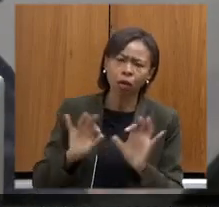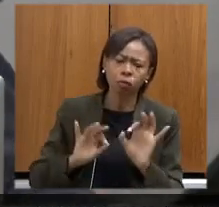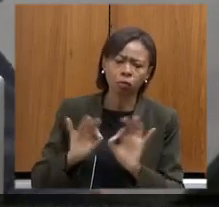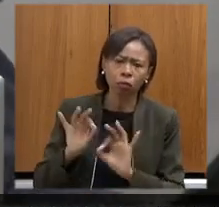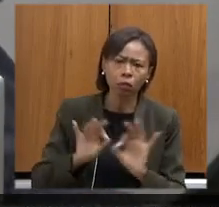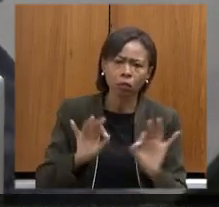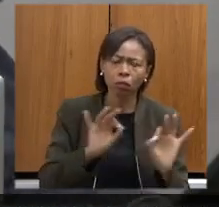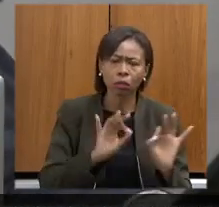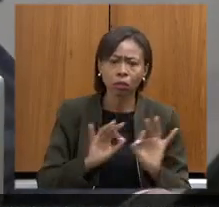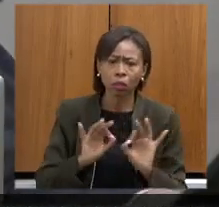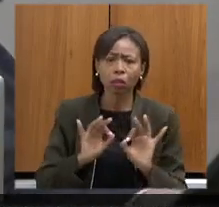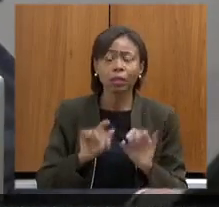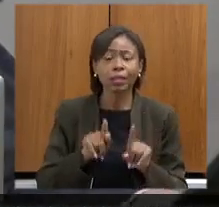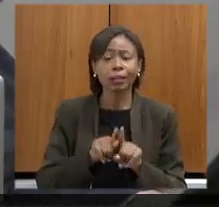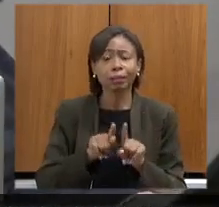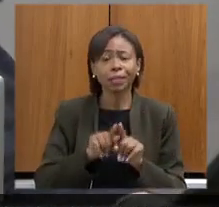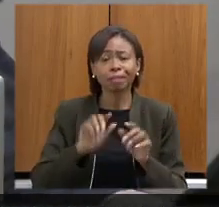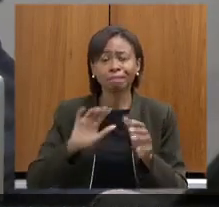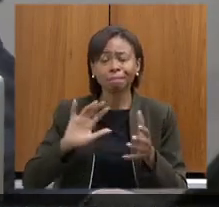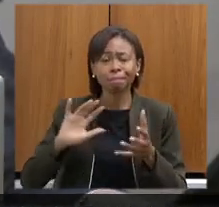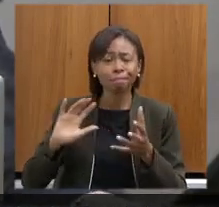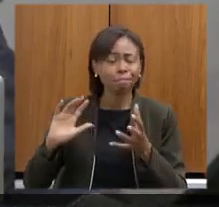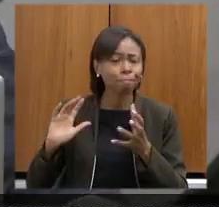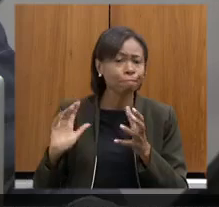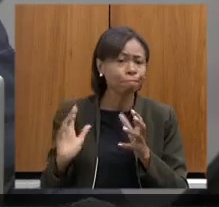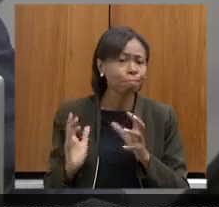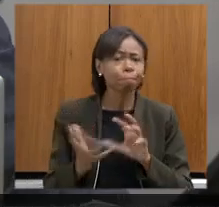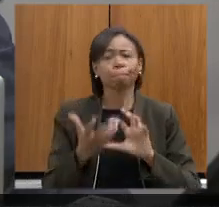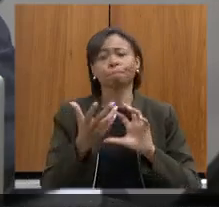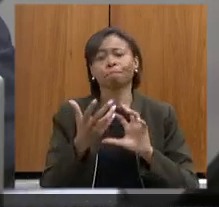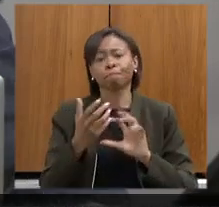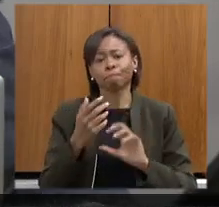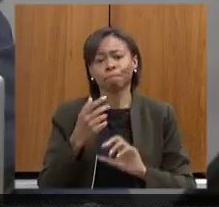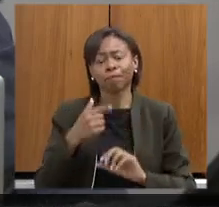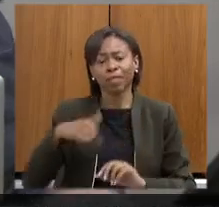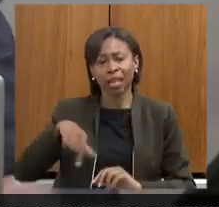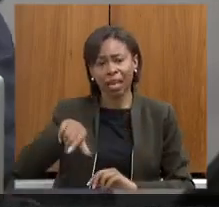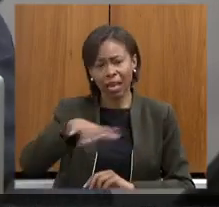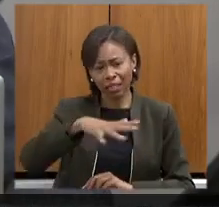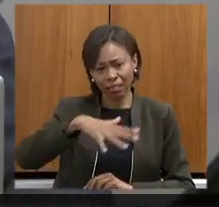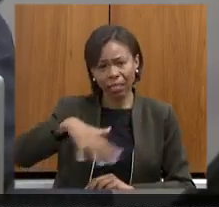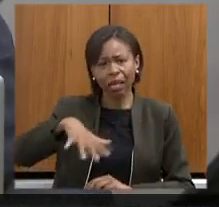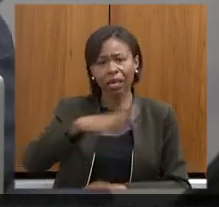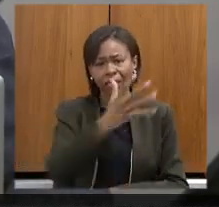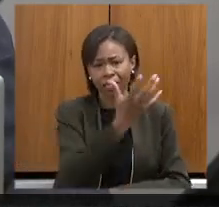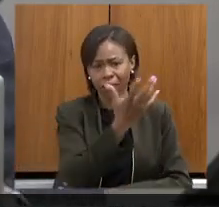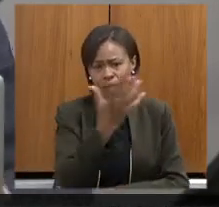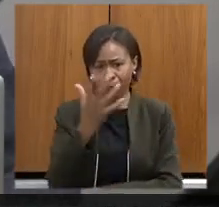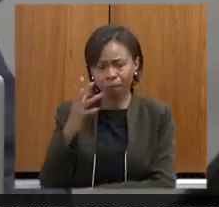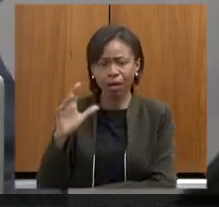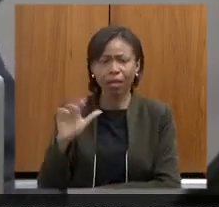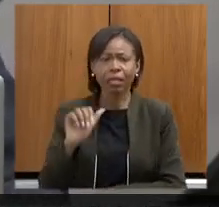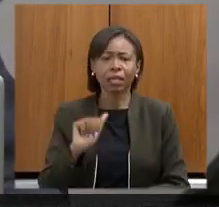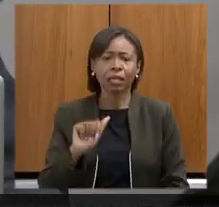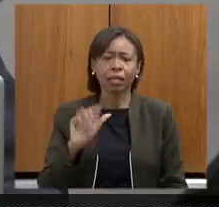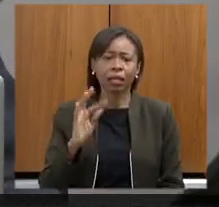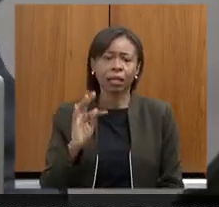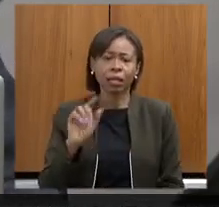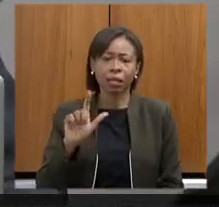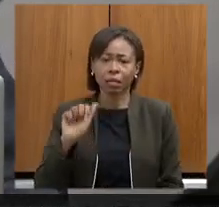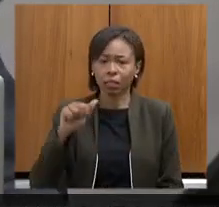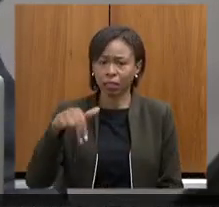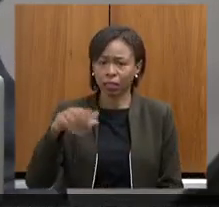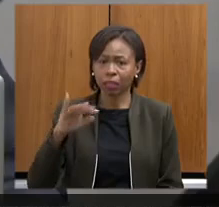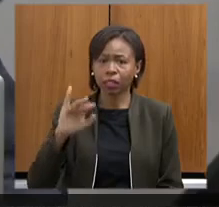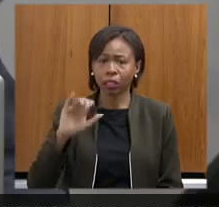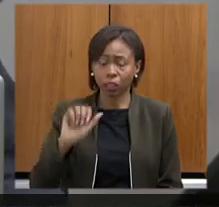recuperação da Mata Atlântica no Estado. Então, essa tem sido... E aí tem a questão do